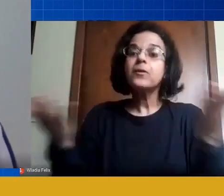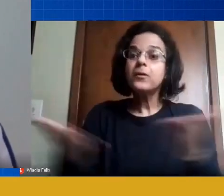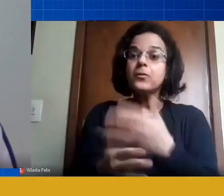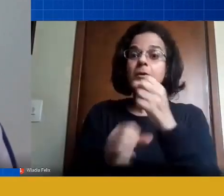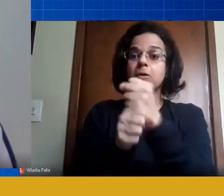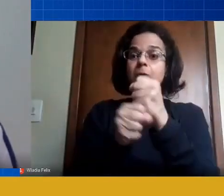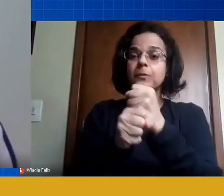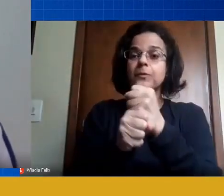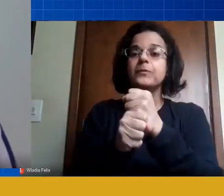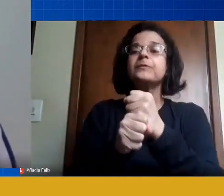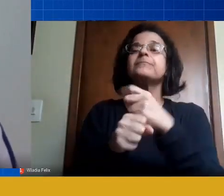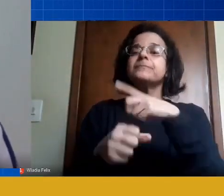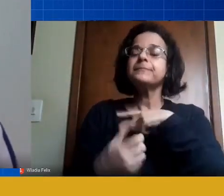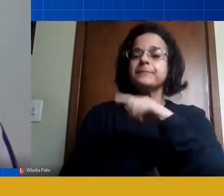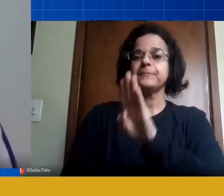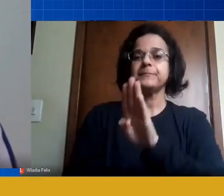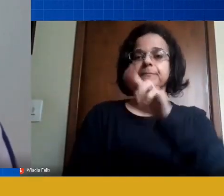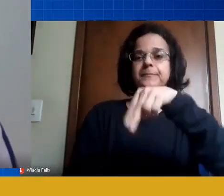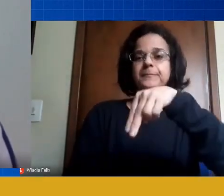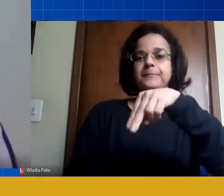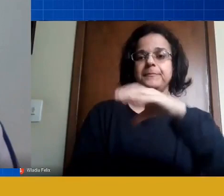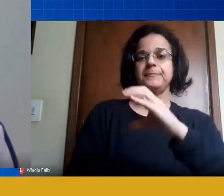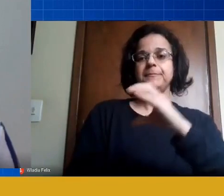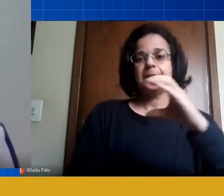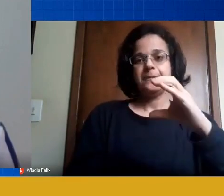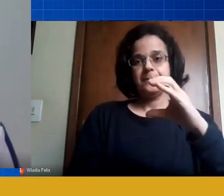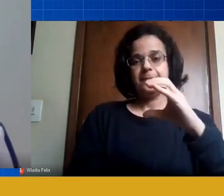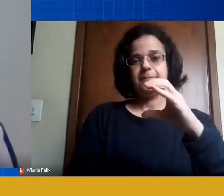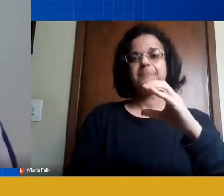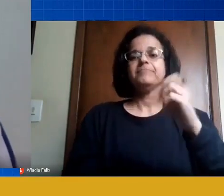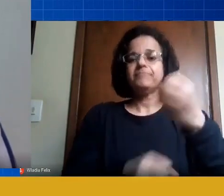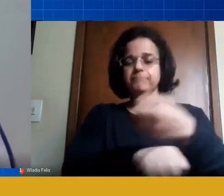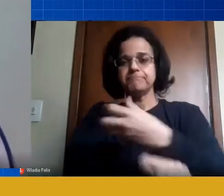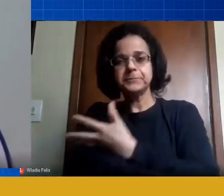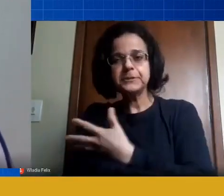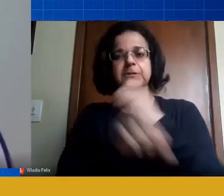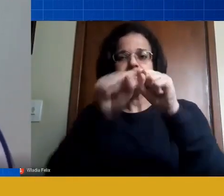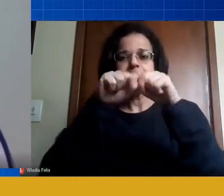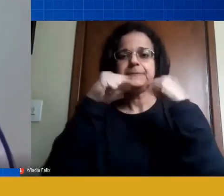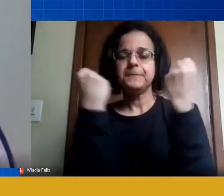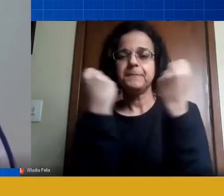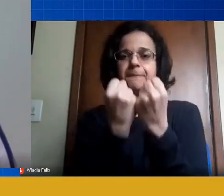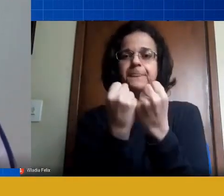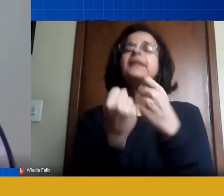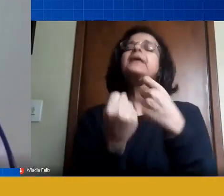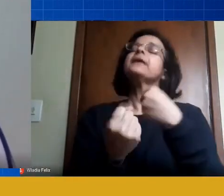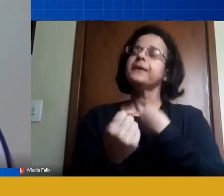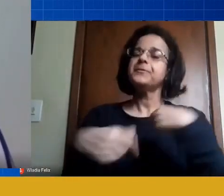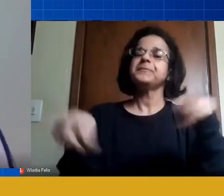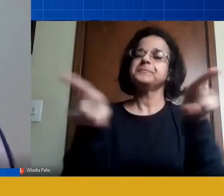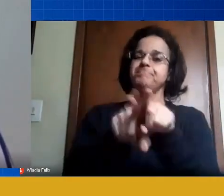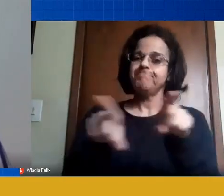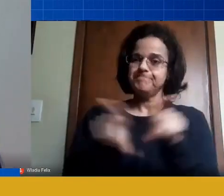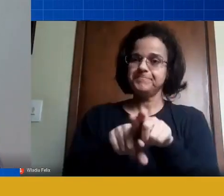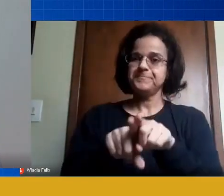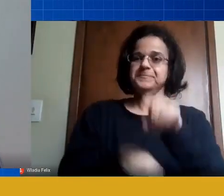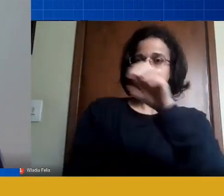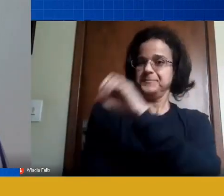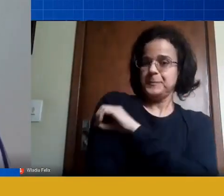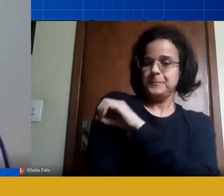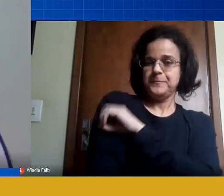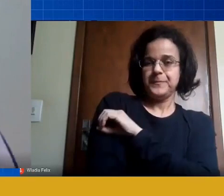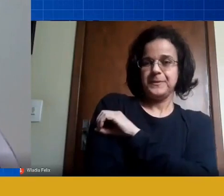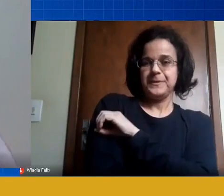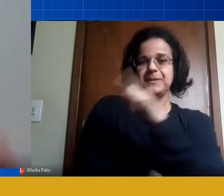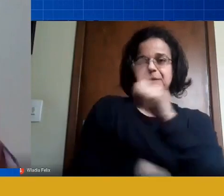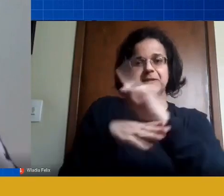colheita com a BNCC, as competências e habilidades socioemocionais, sou da área da educação infantil, tenho um, é gestão